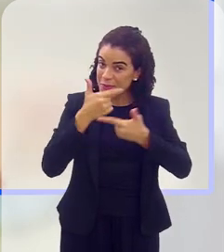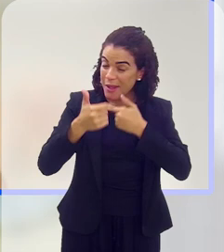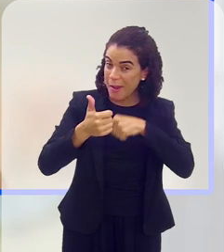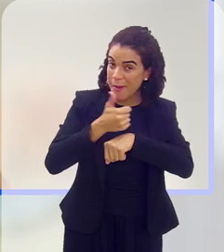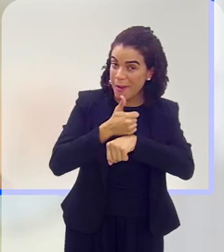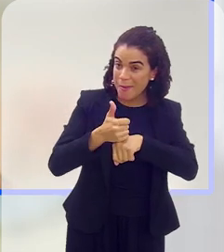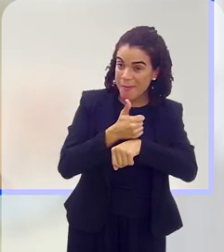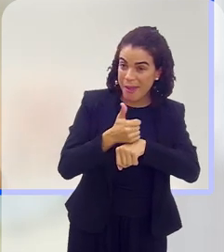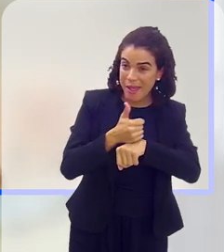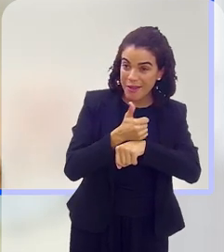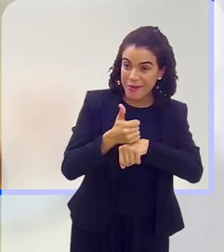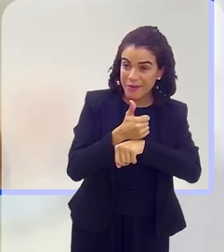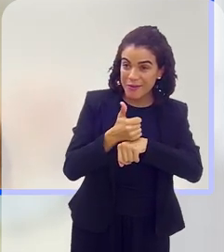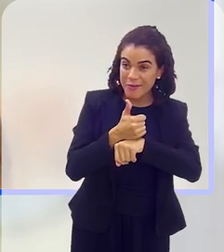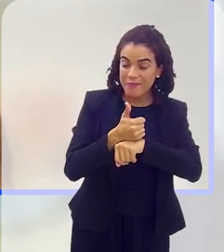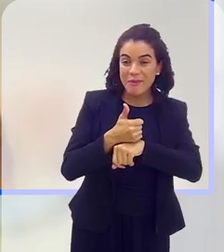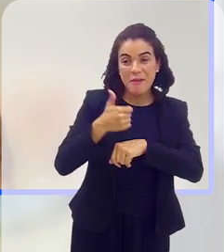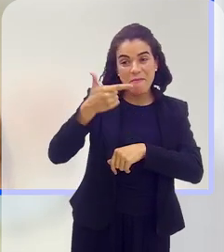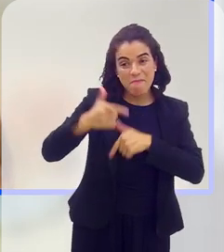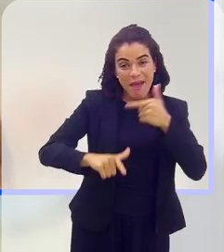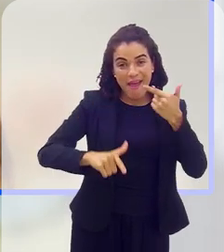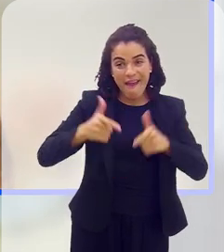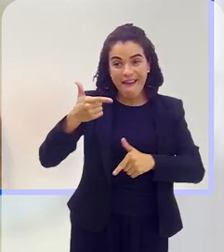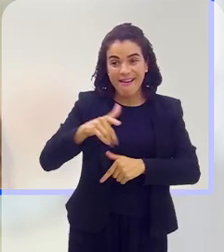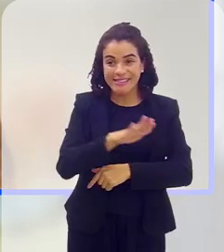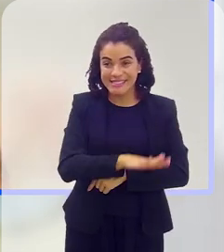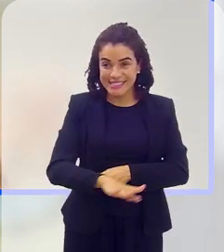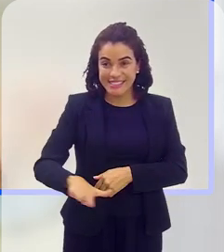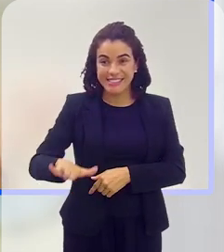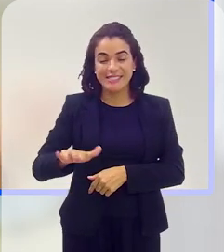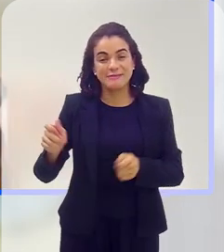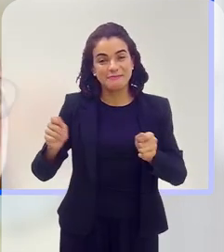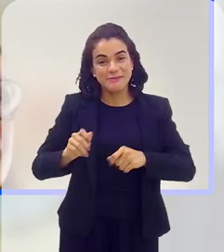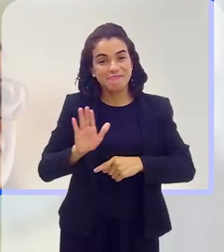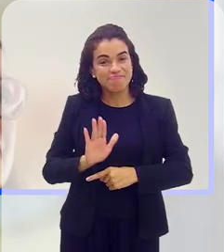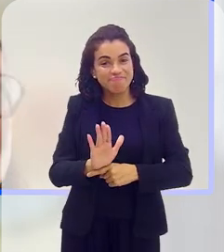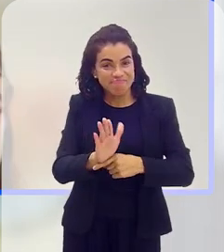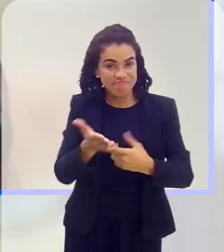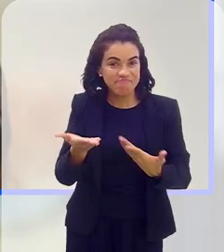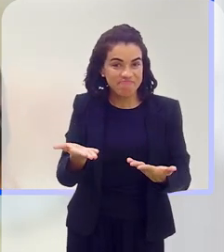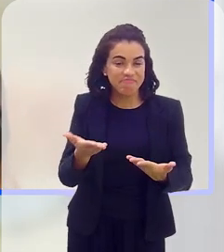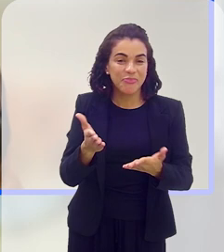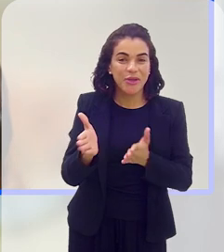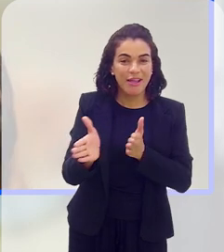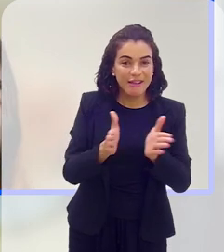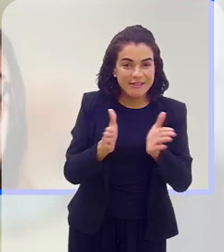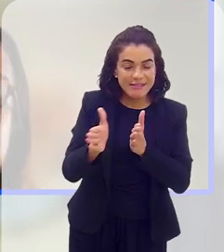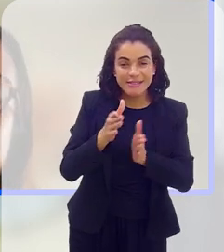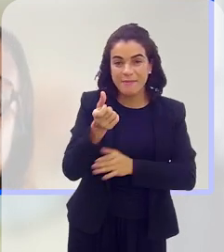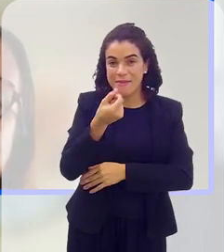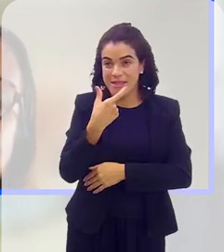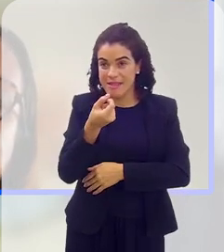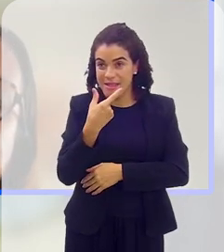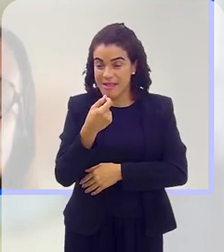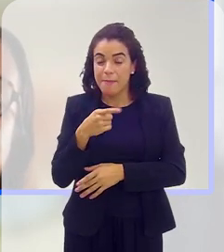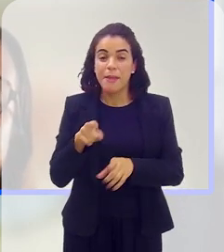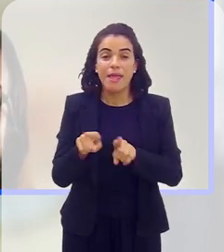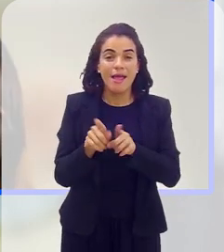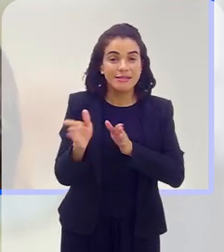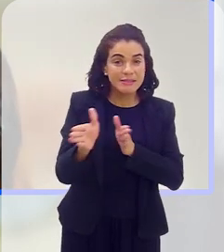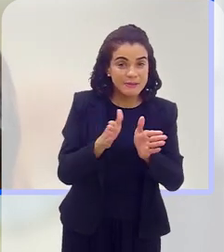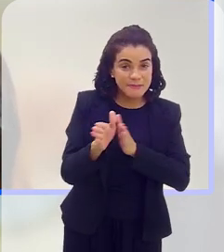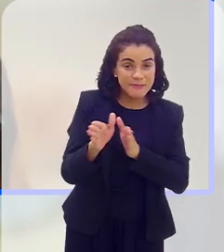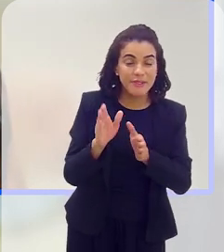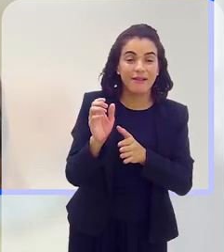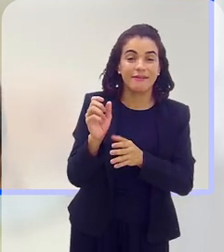seu trabalho também, e que mais crianças, né, possam ser ajudadas através aí do acesso à medicação, acesso à